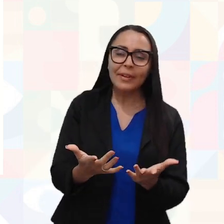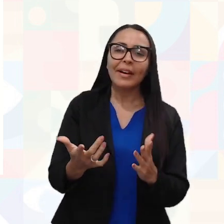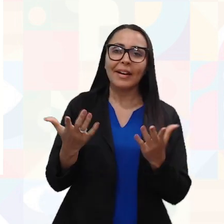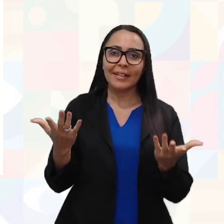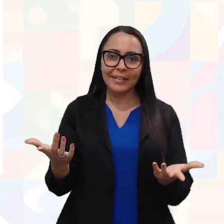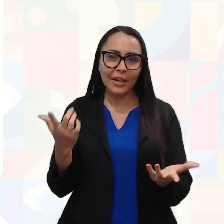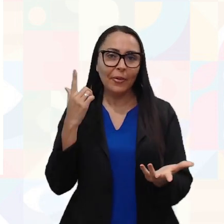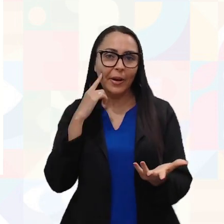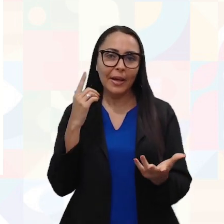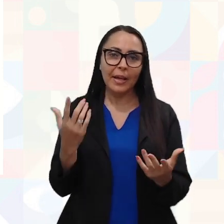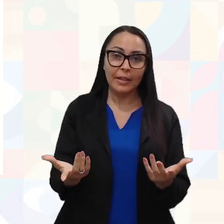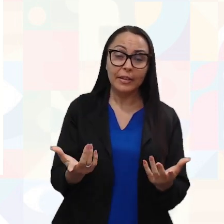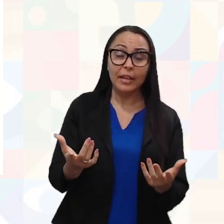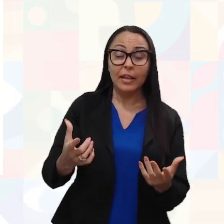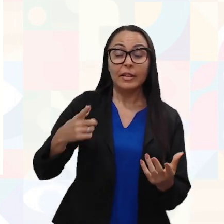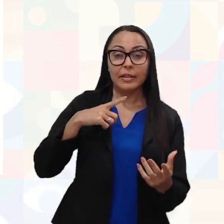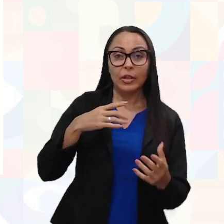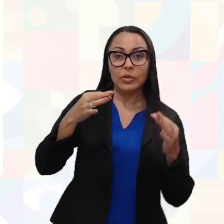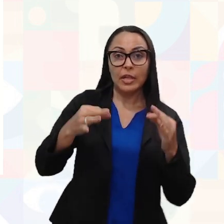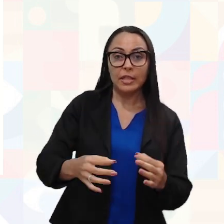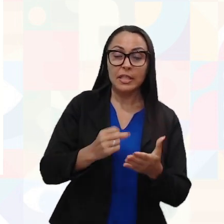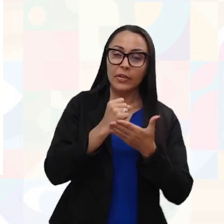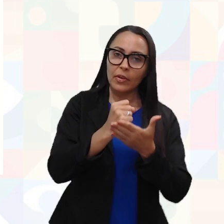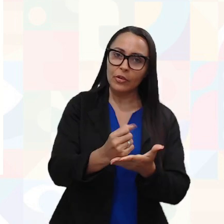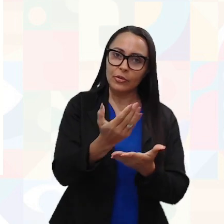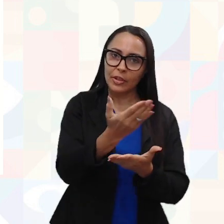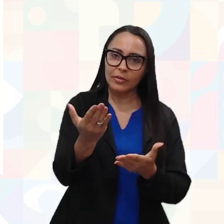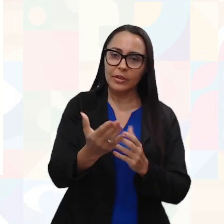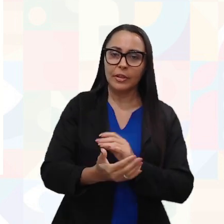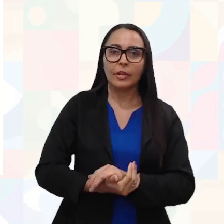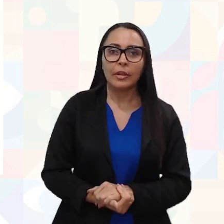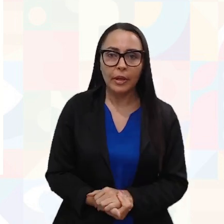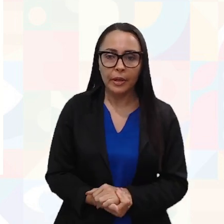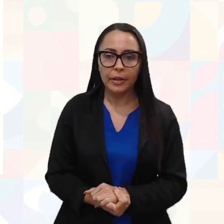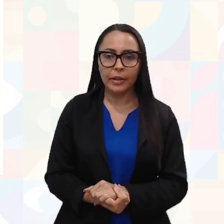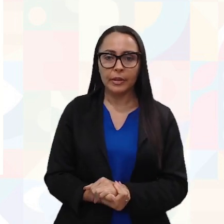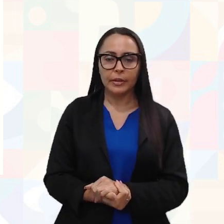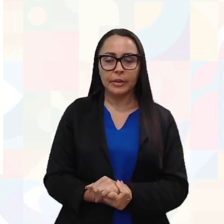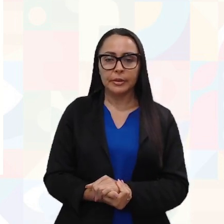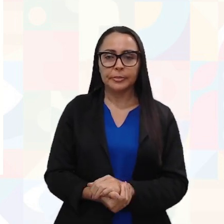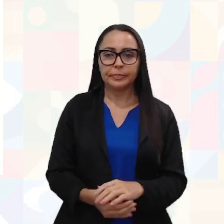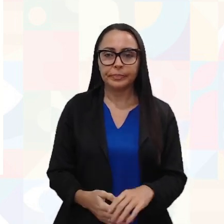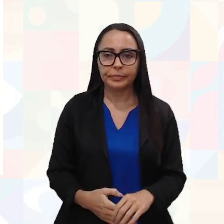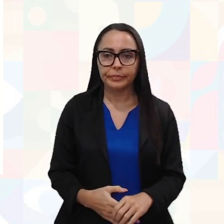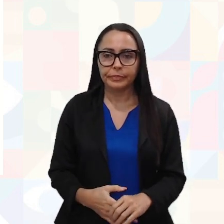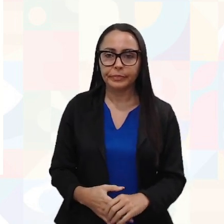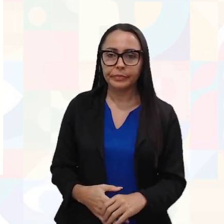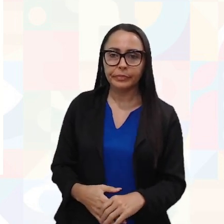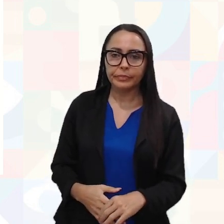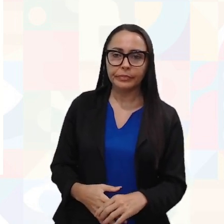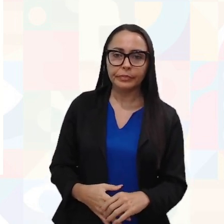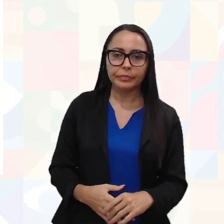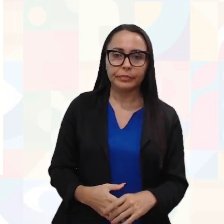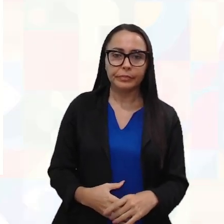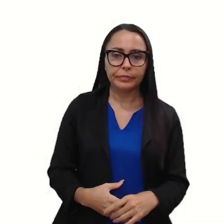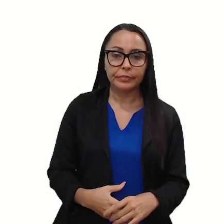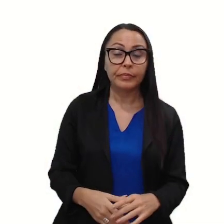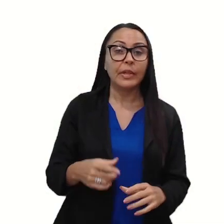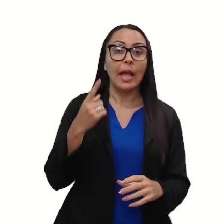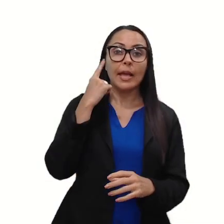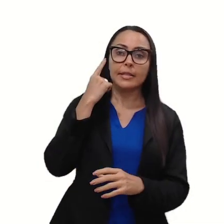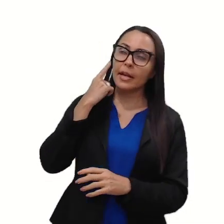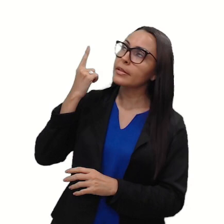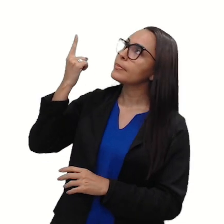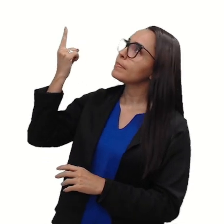versátil que eu tenho certeza que vai te ajudar muito. Vamos ver a segunda ferramenta agora? Essa